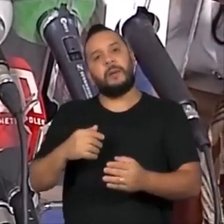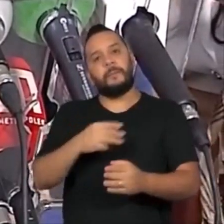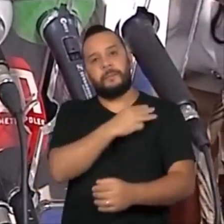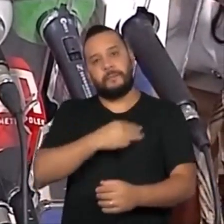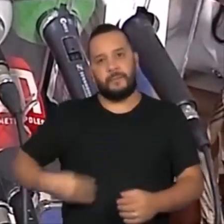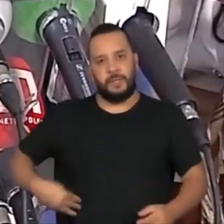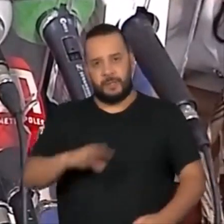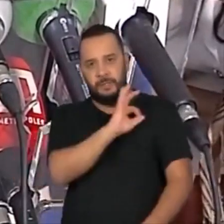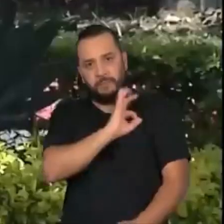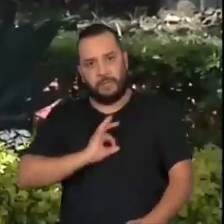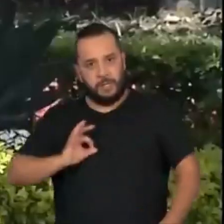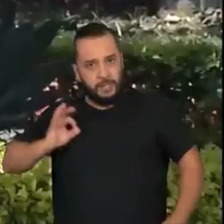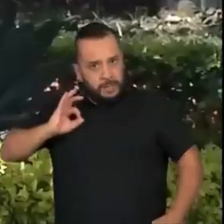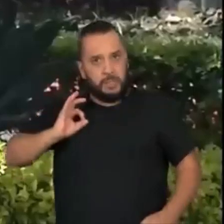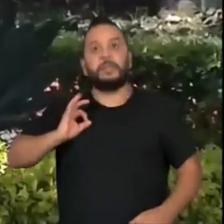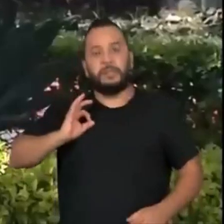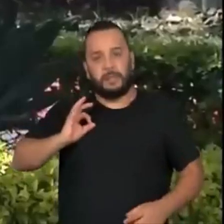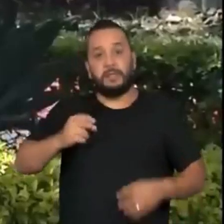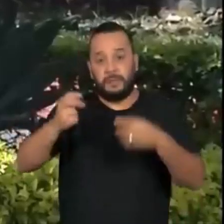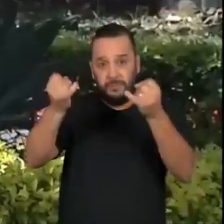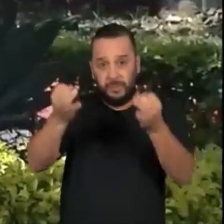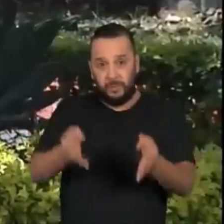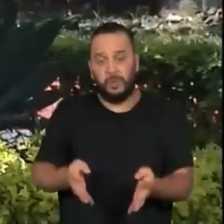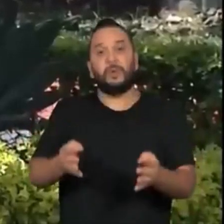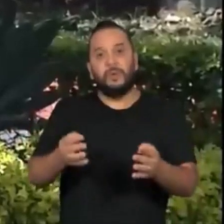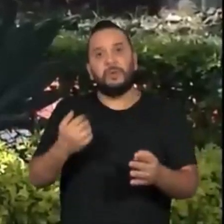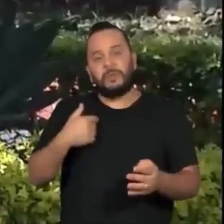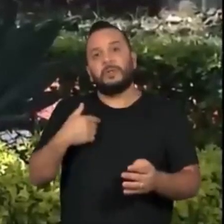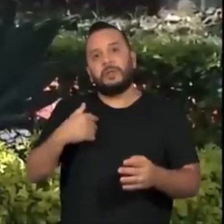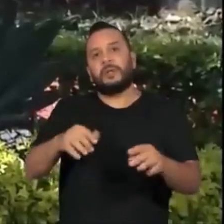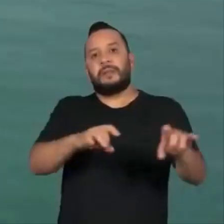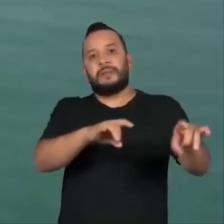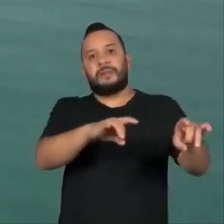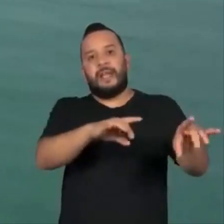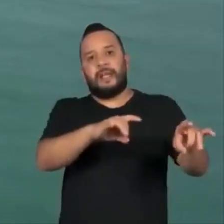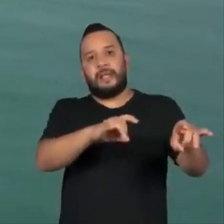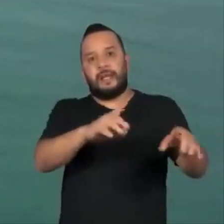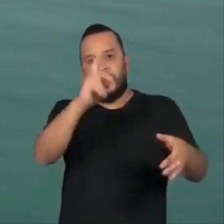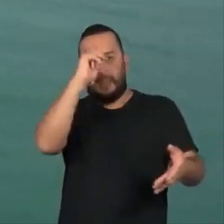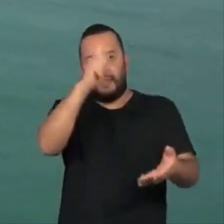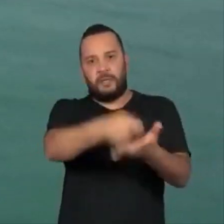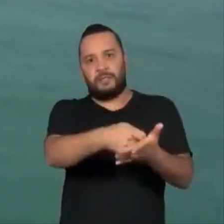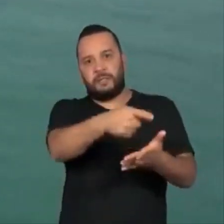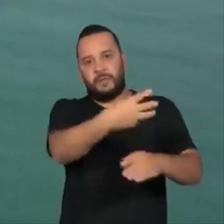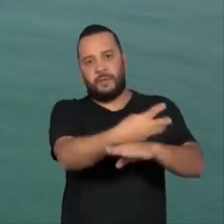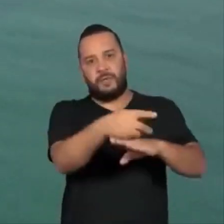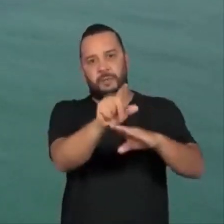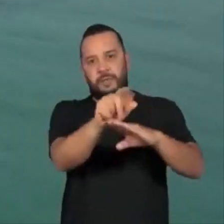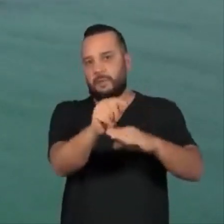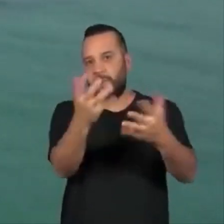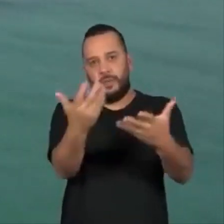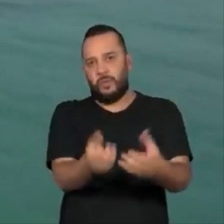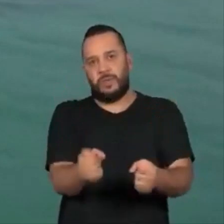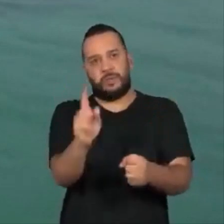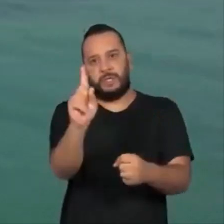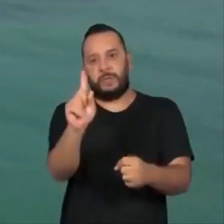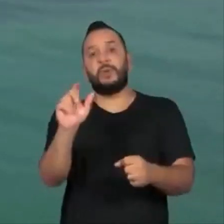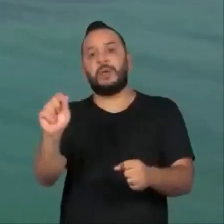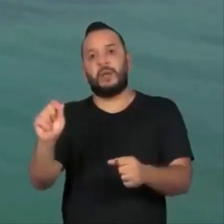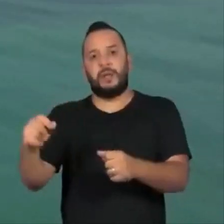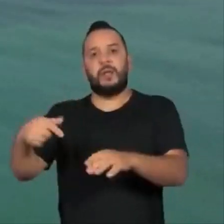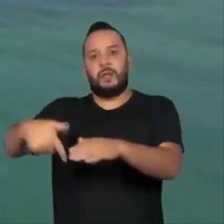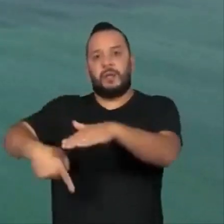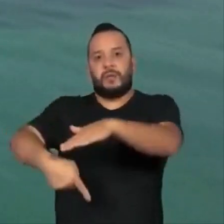Ambiente, Marina Silva, disse que foi técnica a decisão do Ibama de negar pedido de licença para explorar